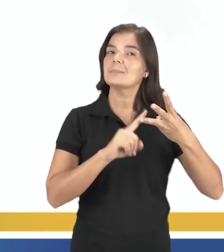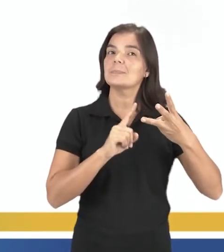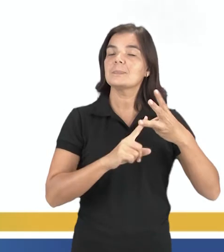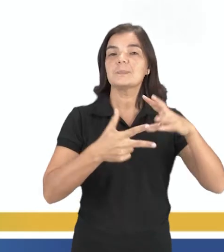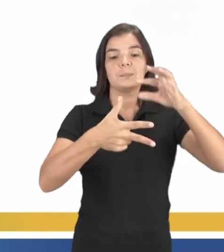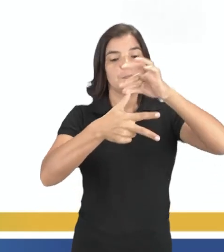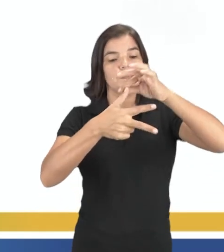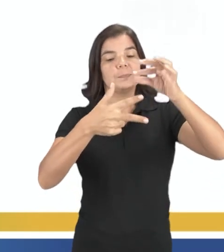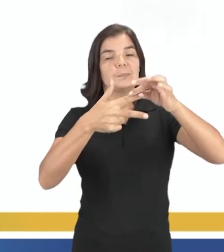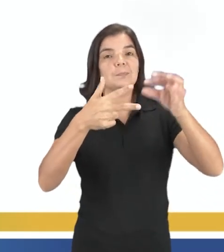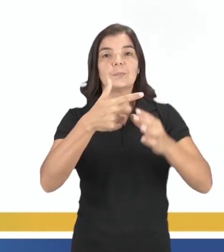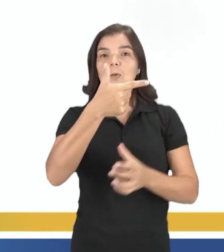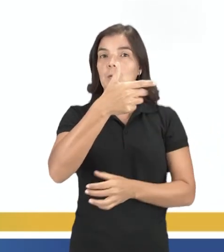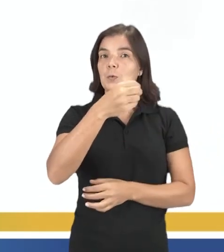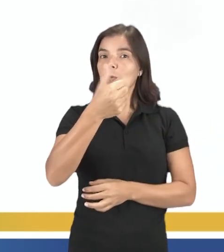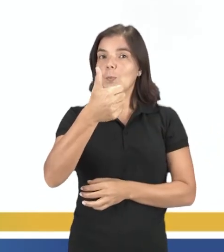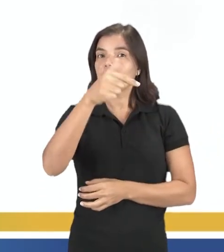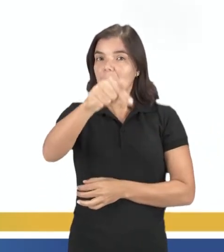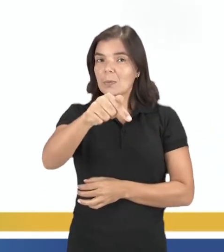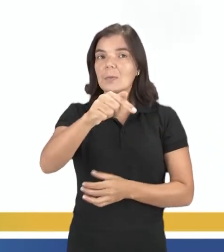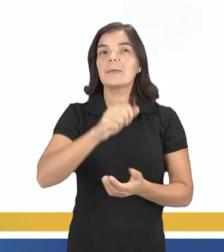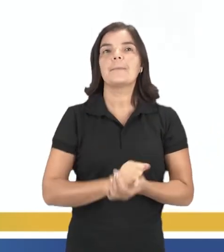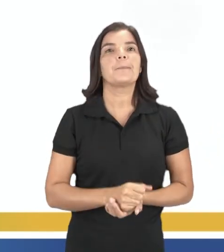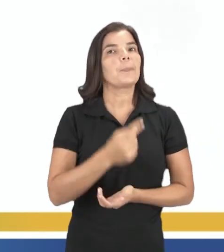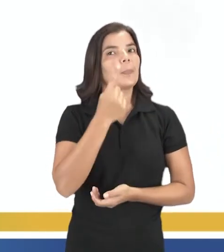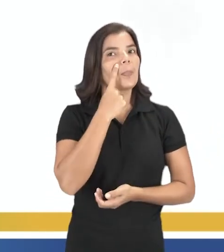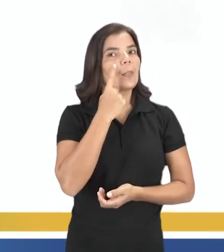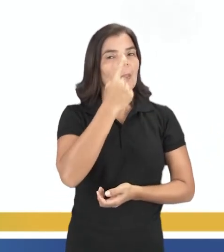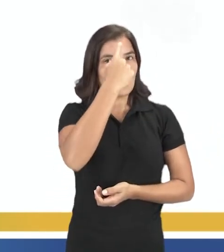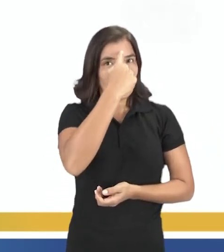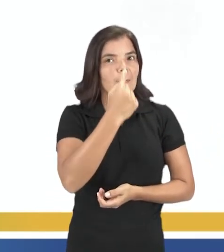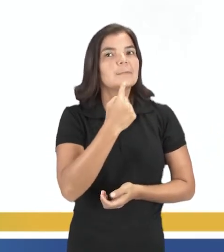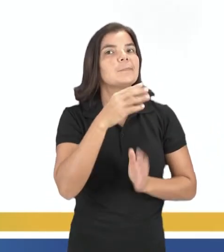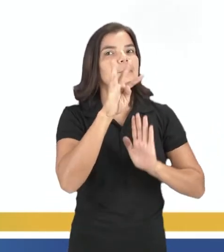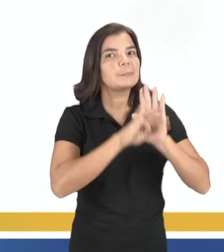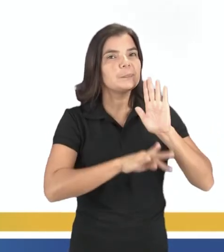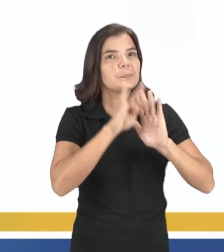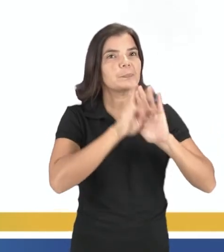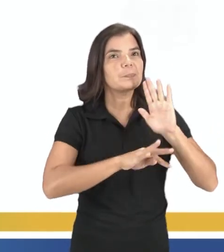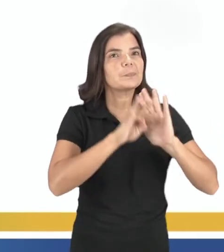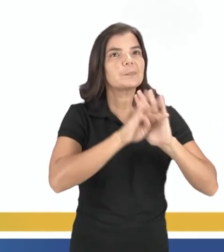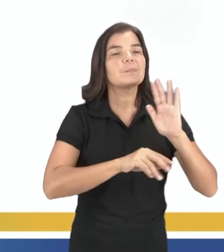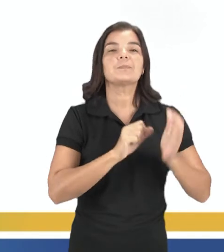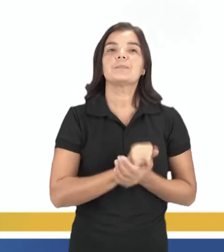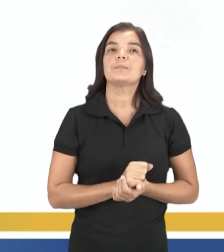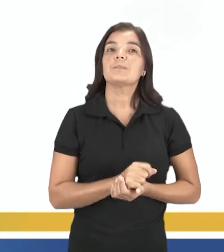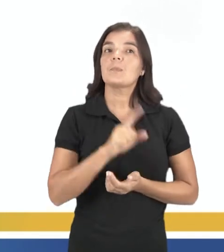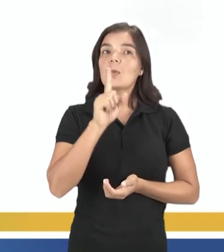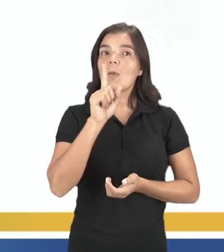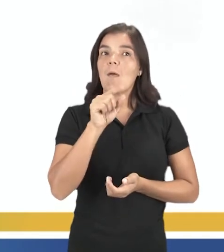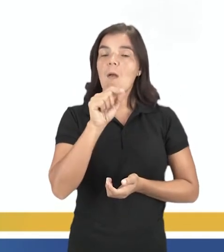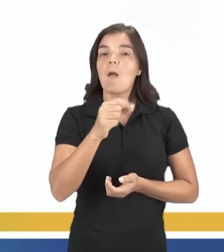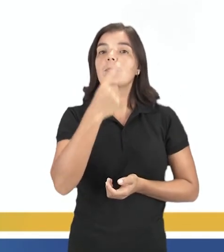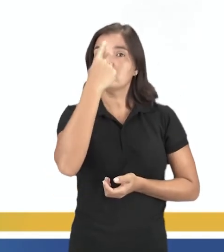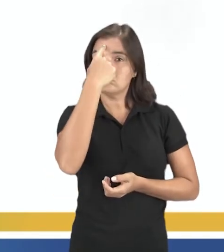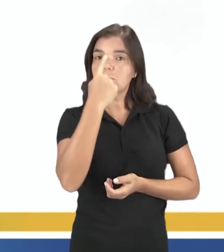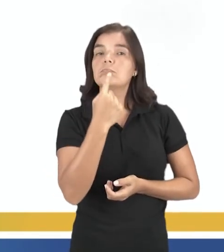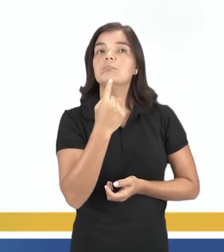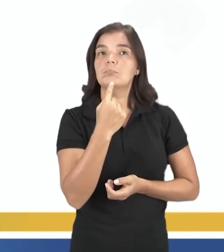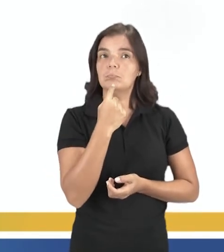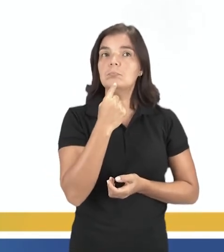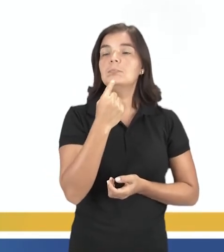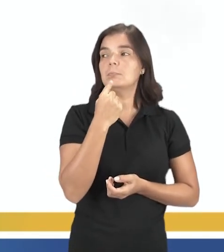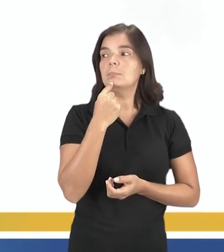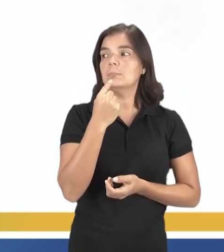Enem de 2017, né? Vejam lá o texto 1 comigo, gente. Texto 1 é uma imagem, né?